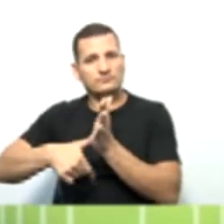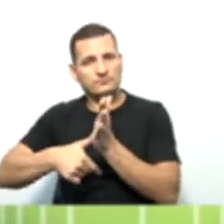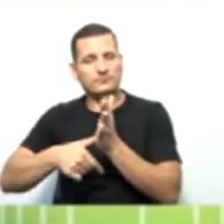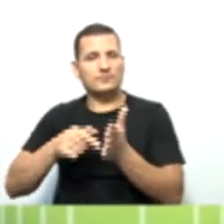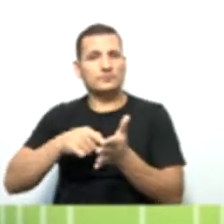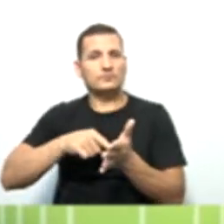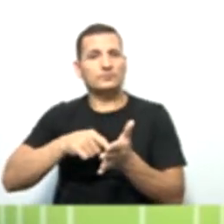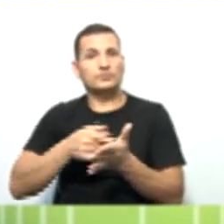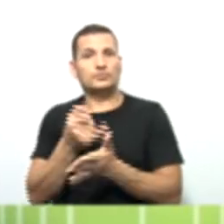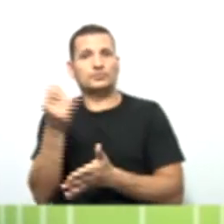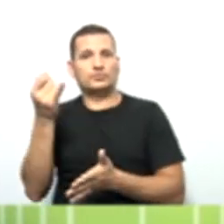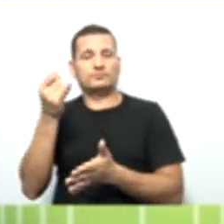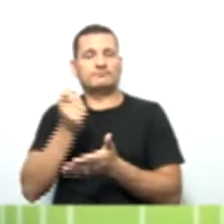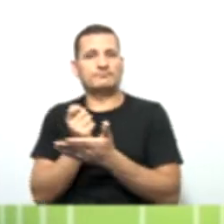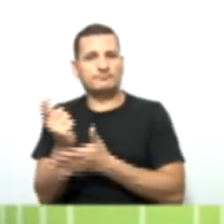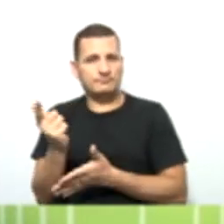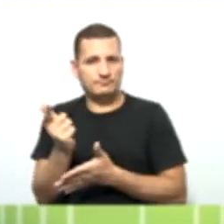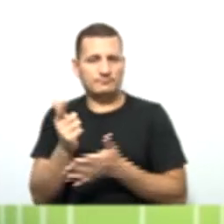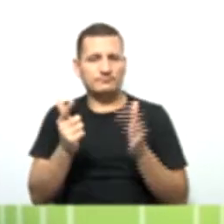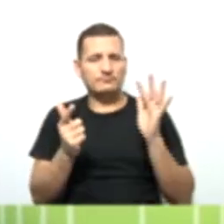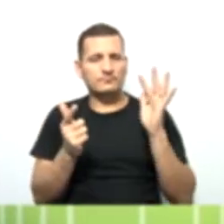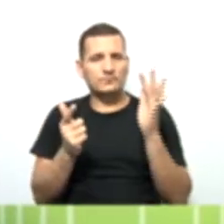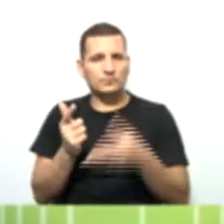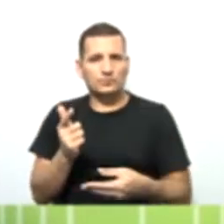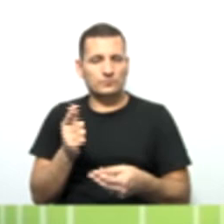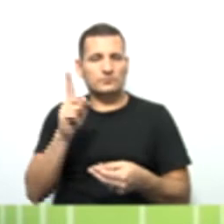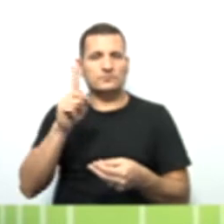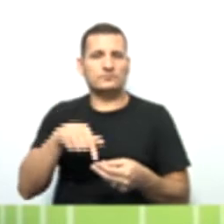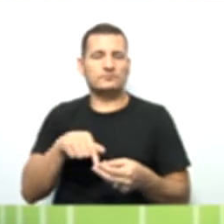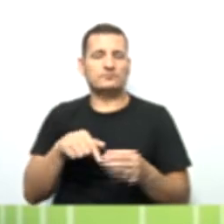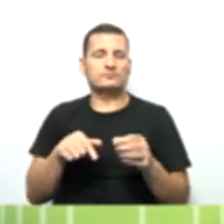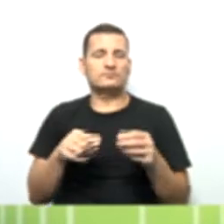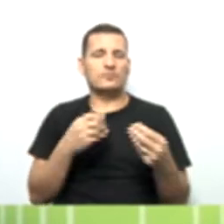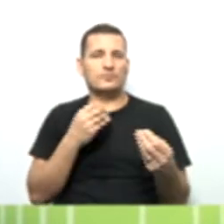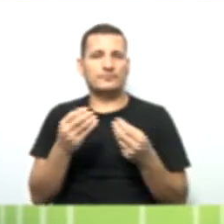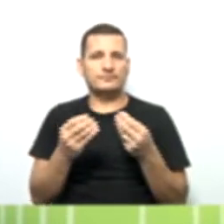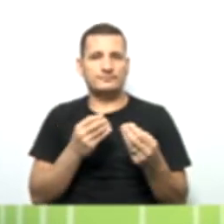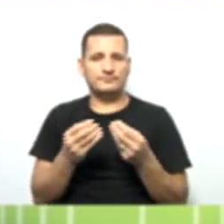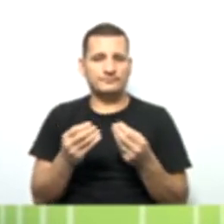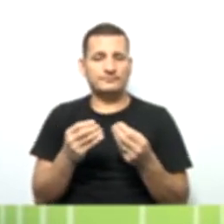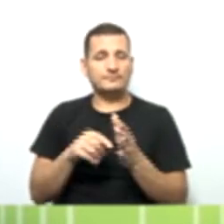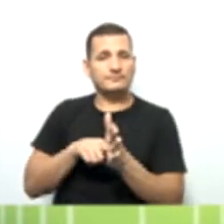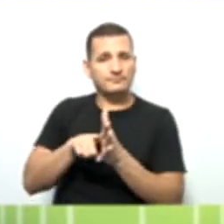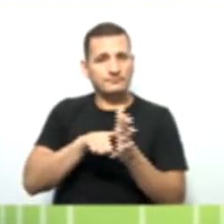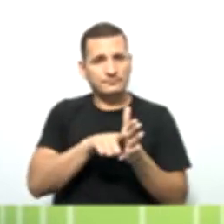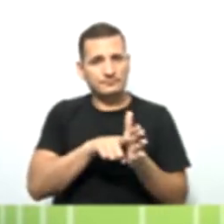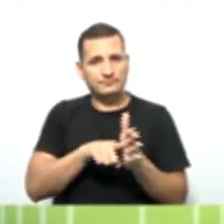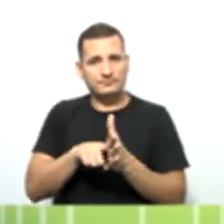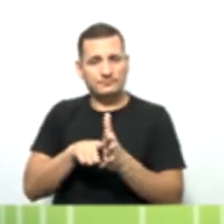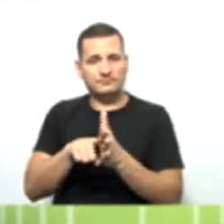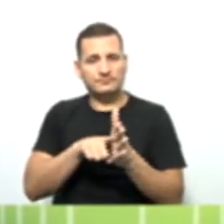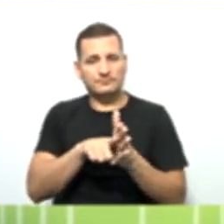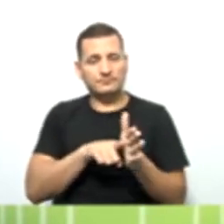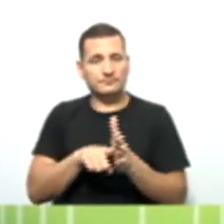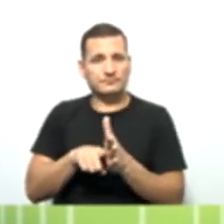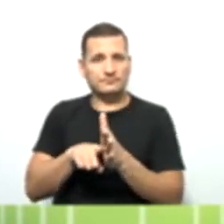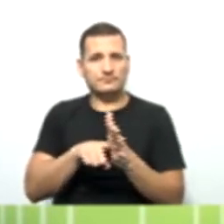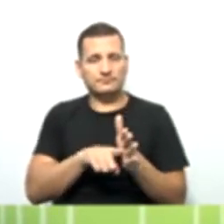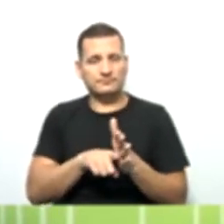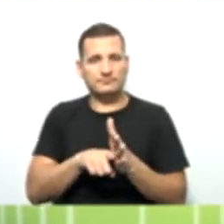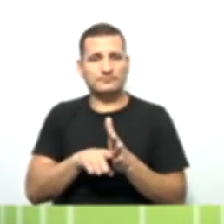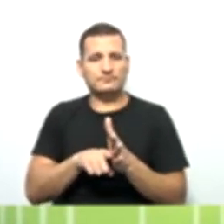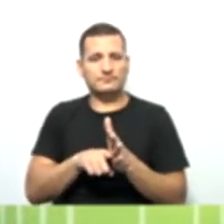juros, correto? Então, tudo isso são o que? São formas que a auditoria encontrou